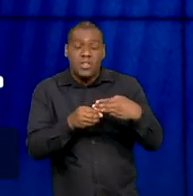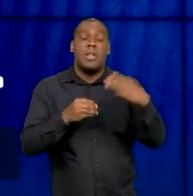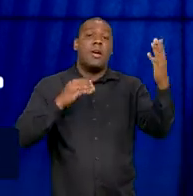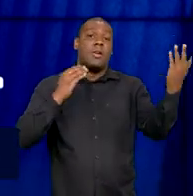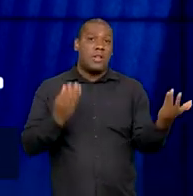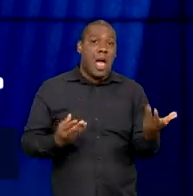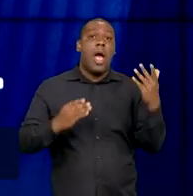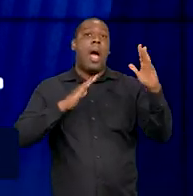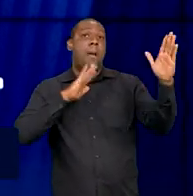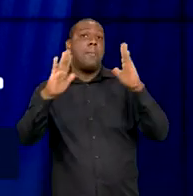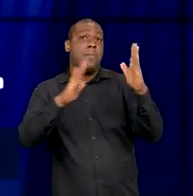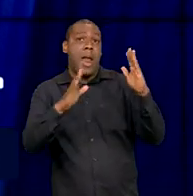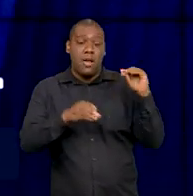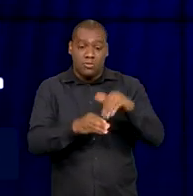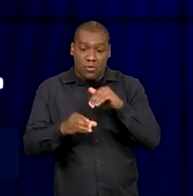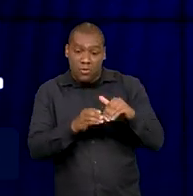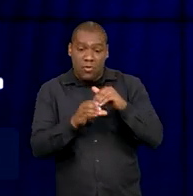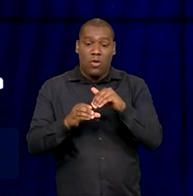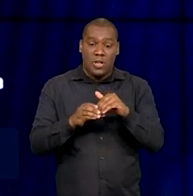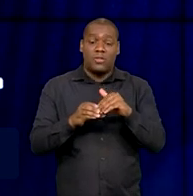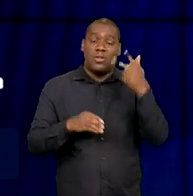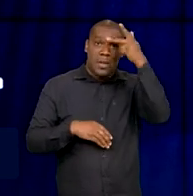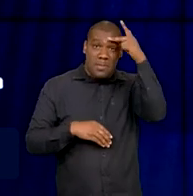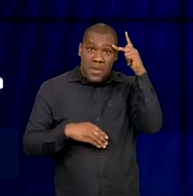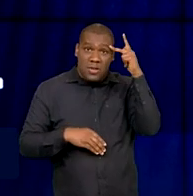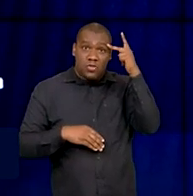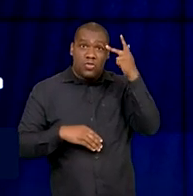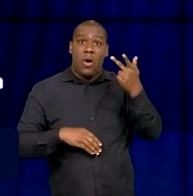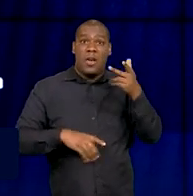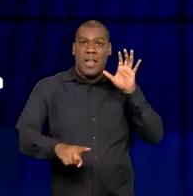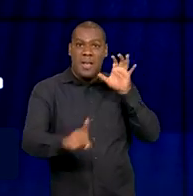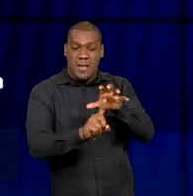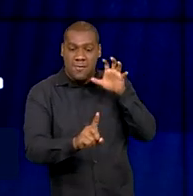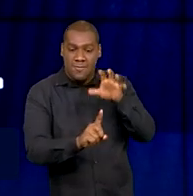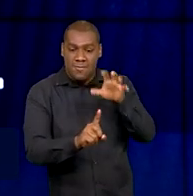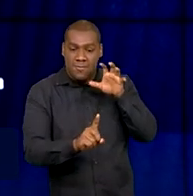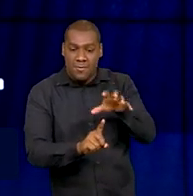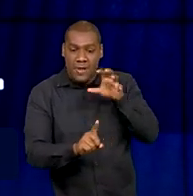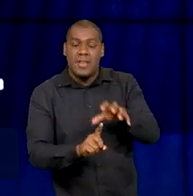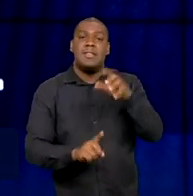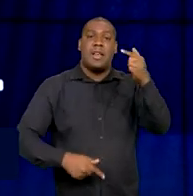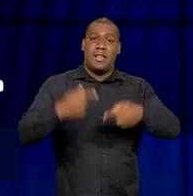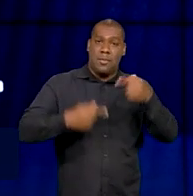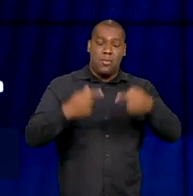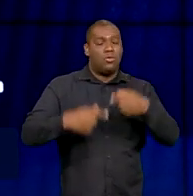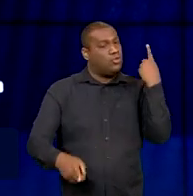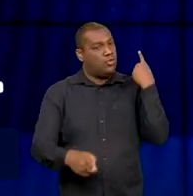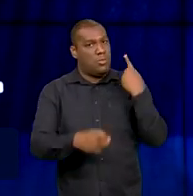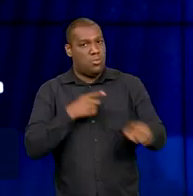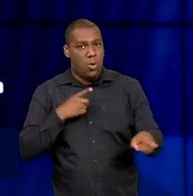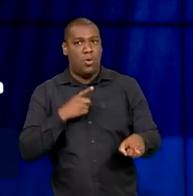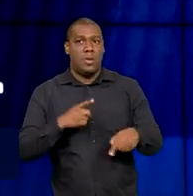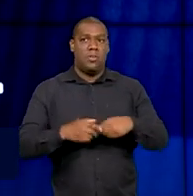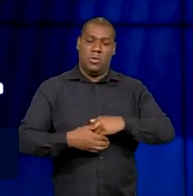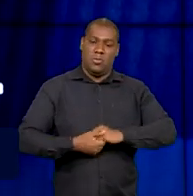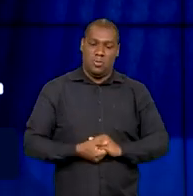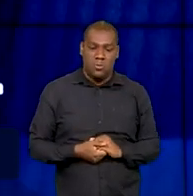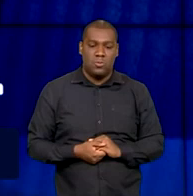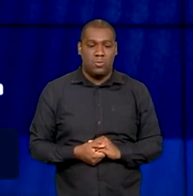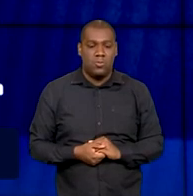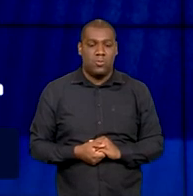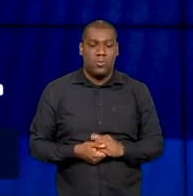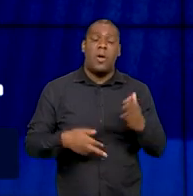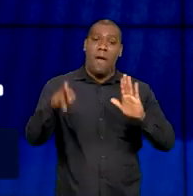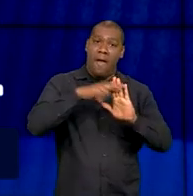surpreendeu candidatos e marqueteiros eleitorais. As mudanças na plataforma já estão valendo e afetam principalmente